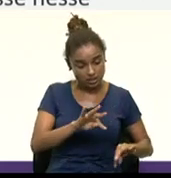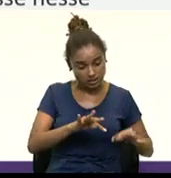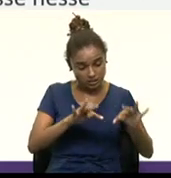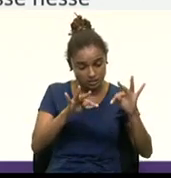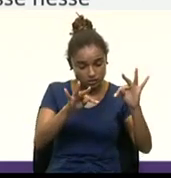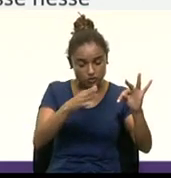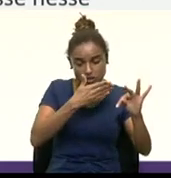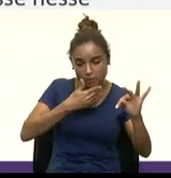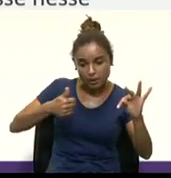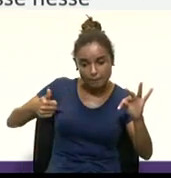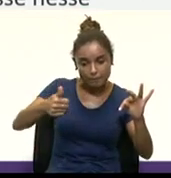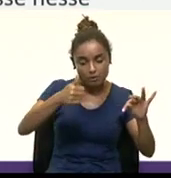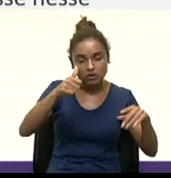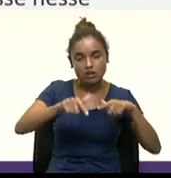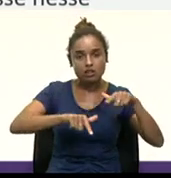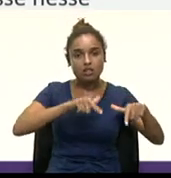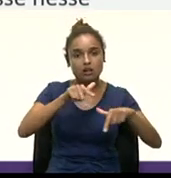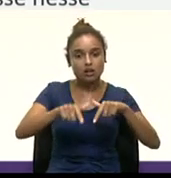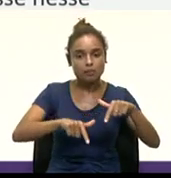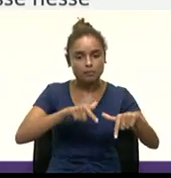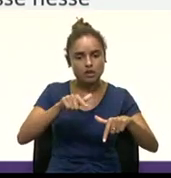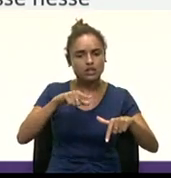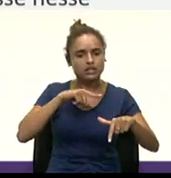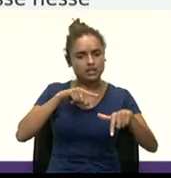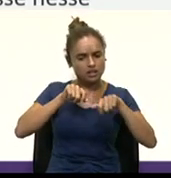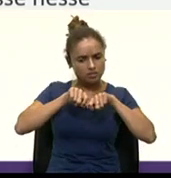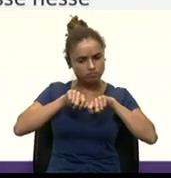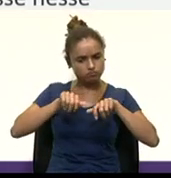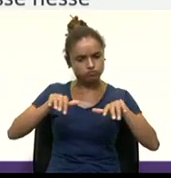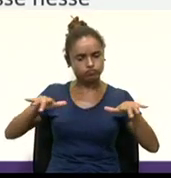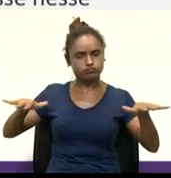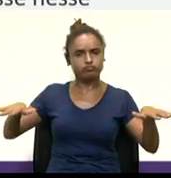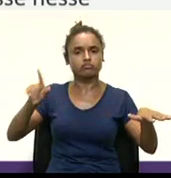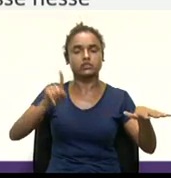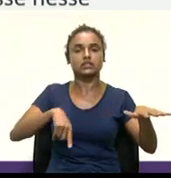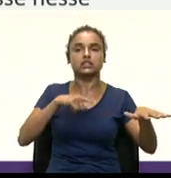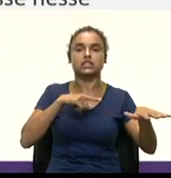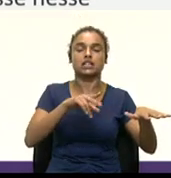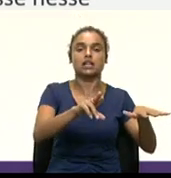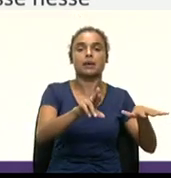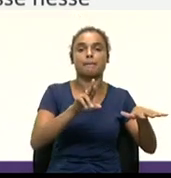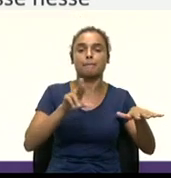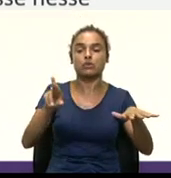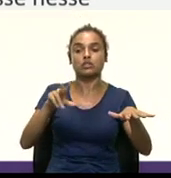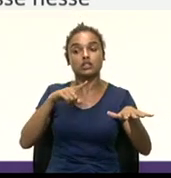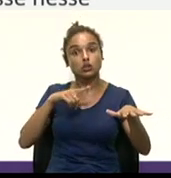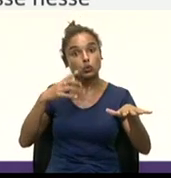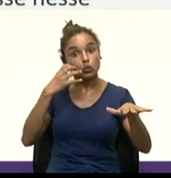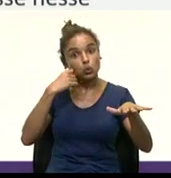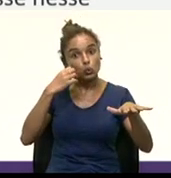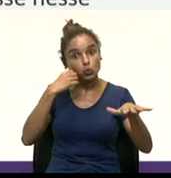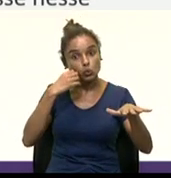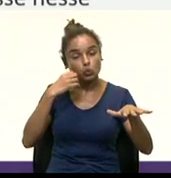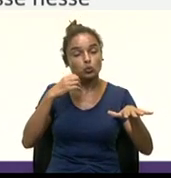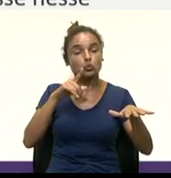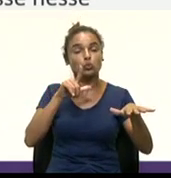alcance e garantir resultados melhores. É uma mudança